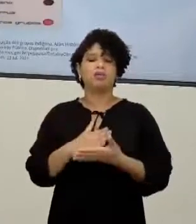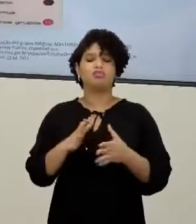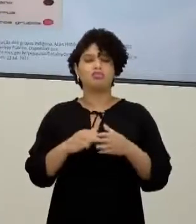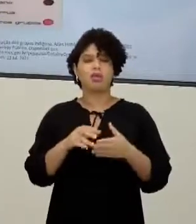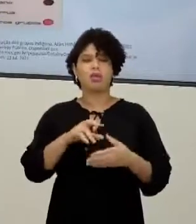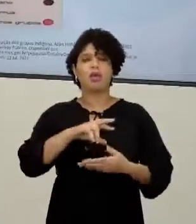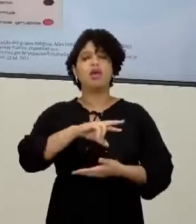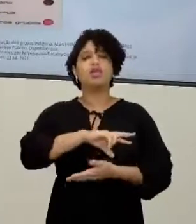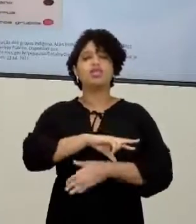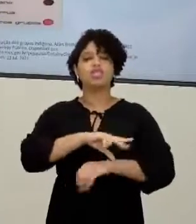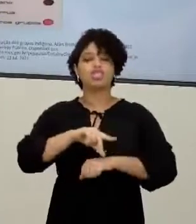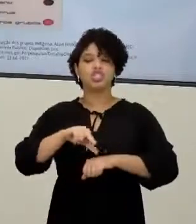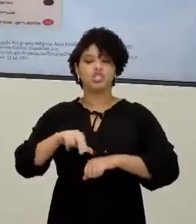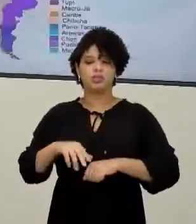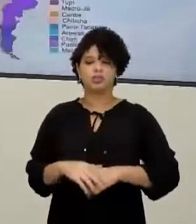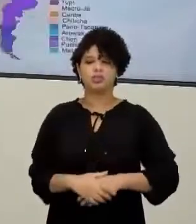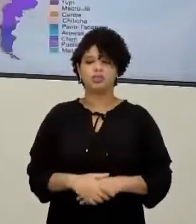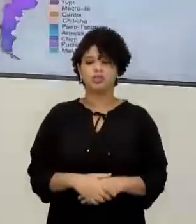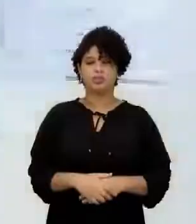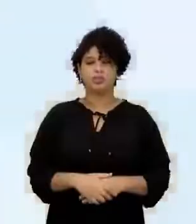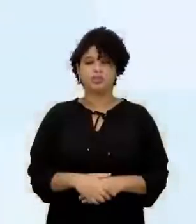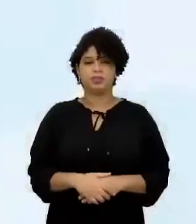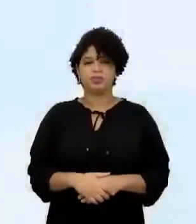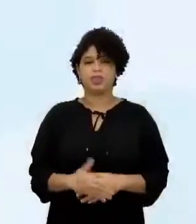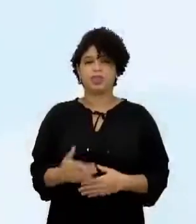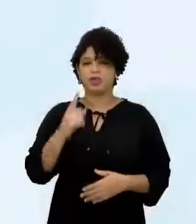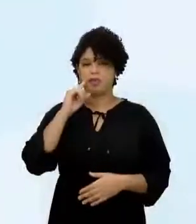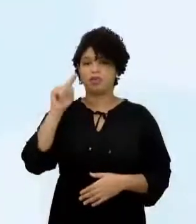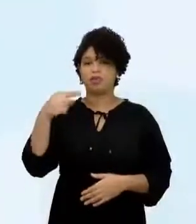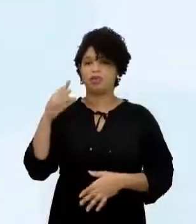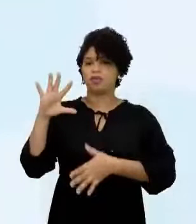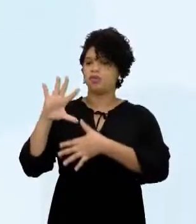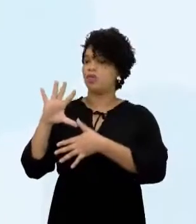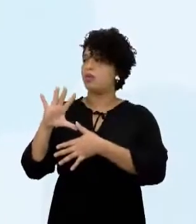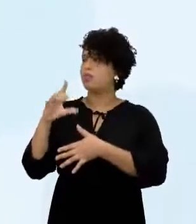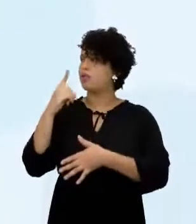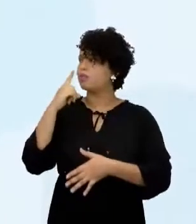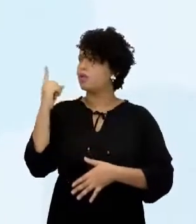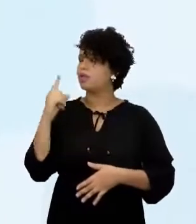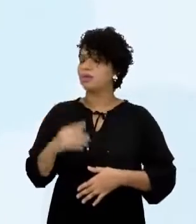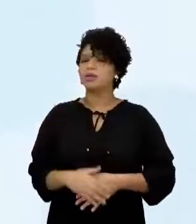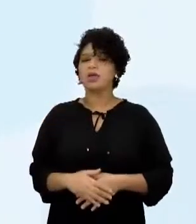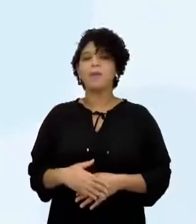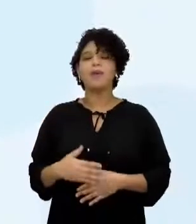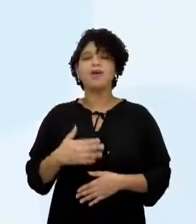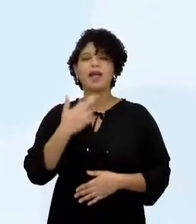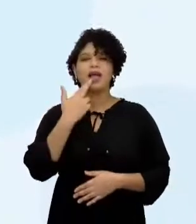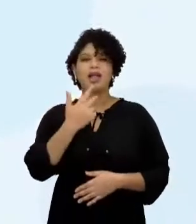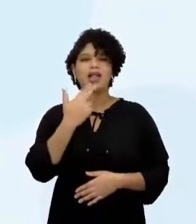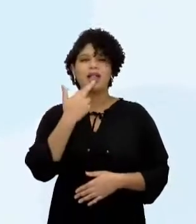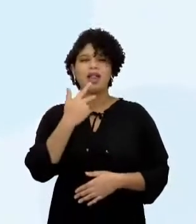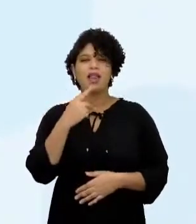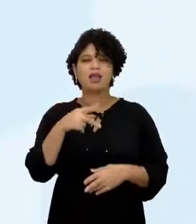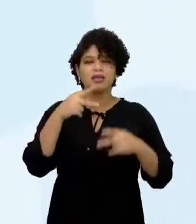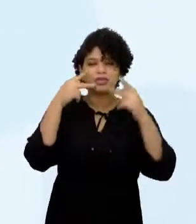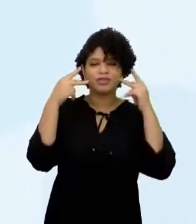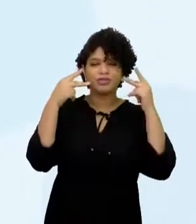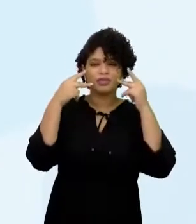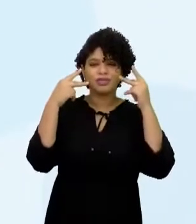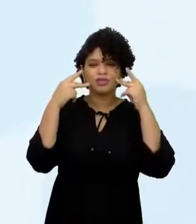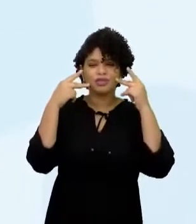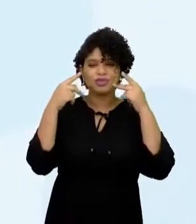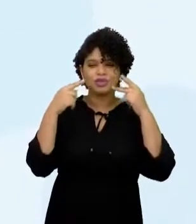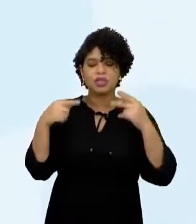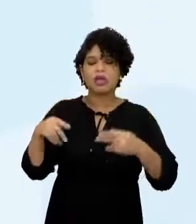Vamos lá pro próximo mapa Que é um mapa também muito interessante Que fala sobre as línguas indígenas Faladas na